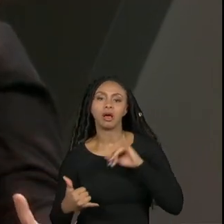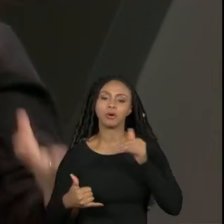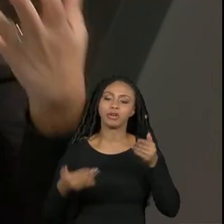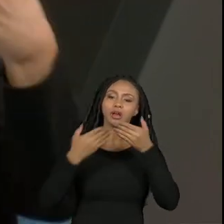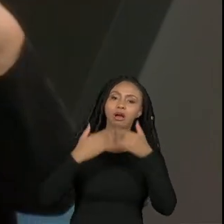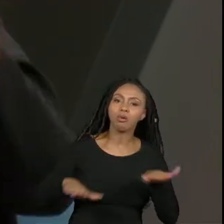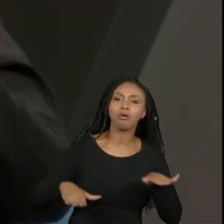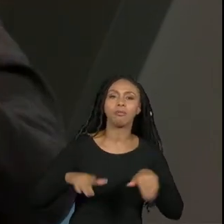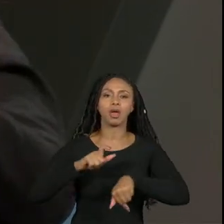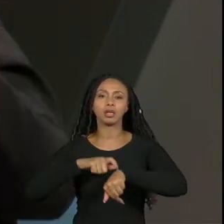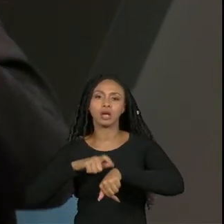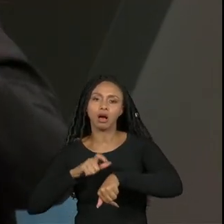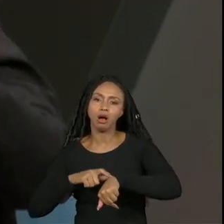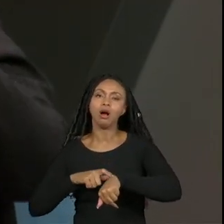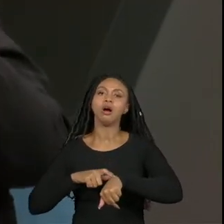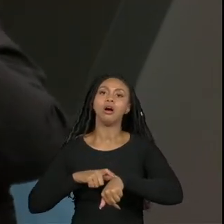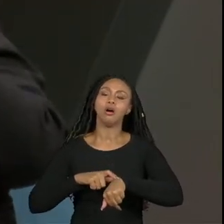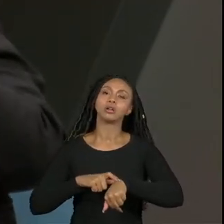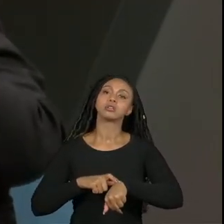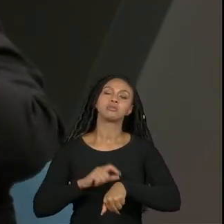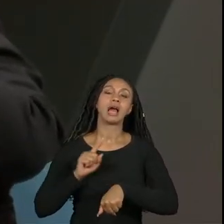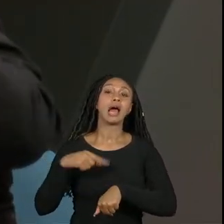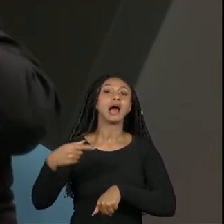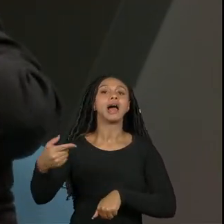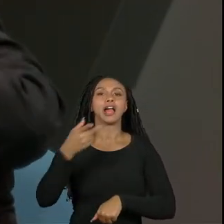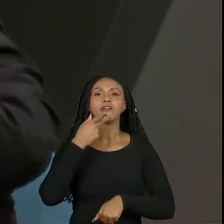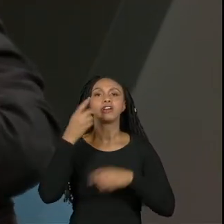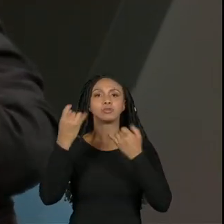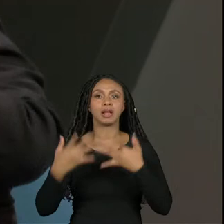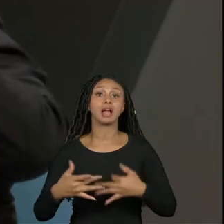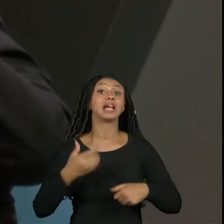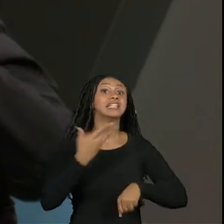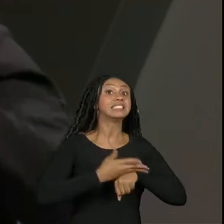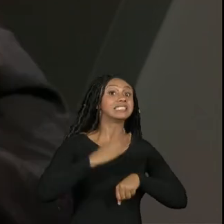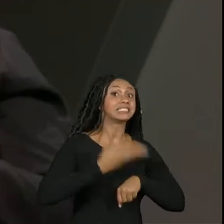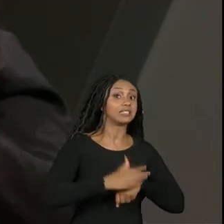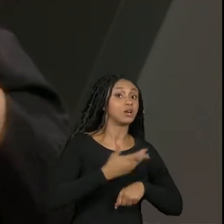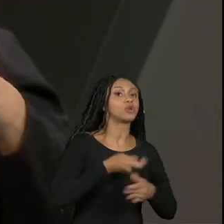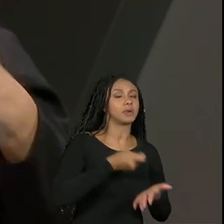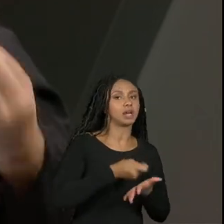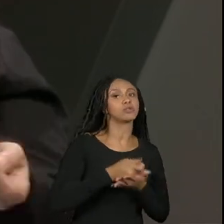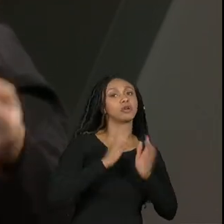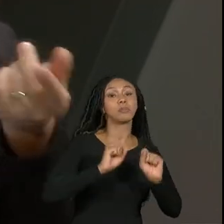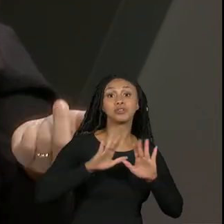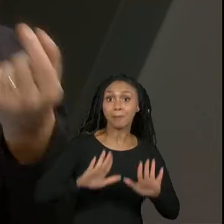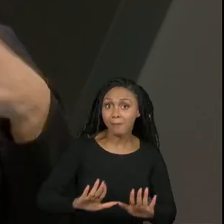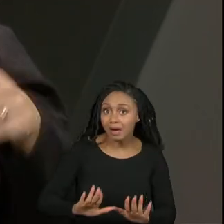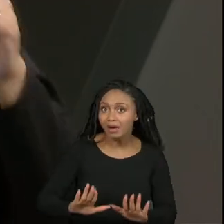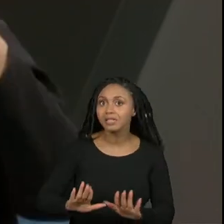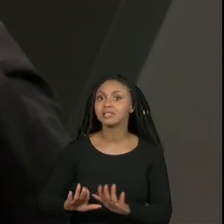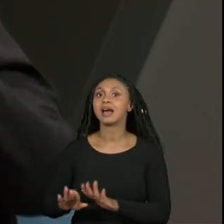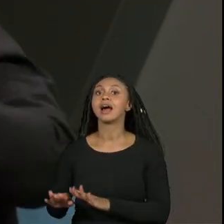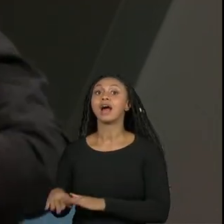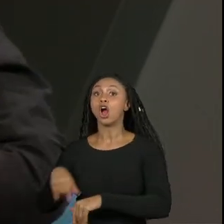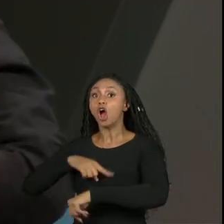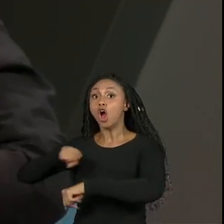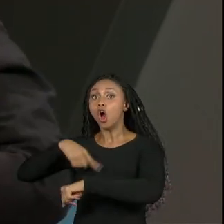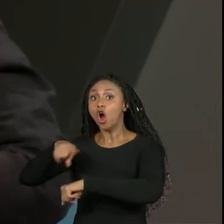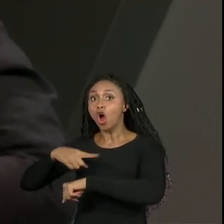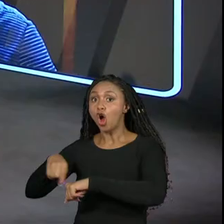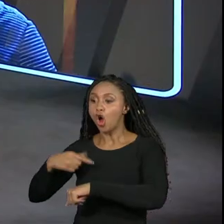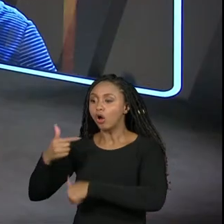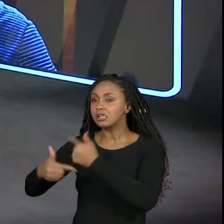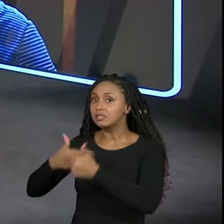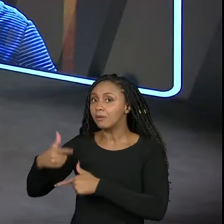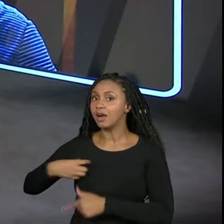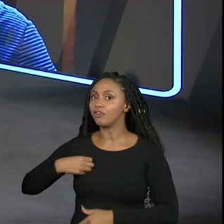profissionalmente pode compor as suas horas de estágio obrigatório mas não pode compor as suas horas de trabalho voluntário